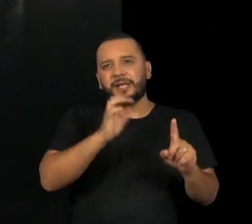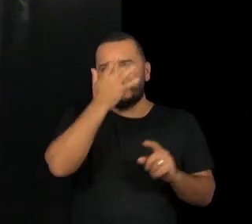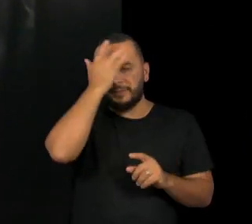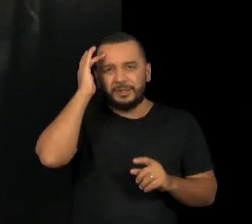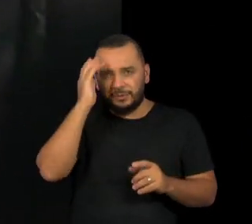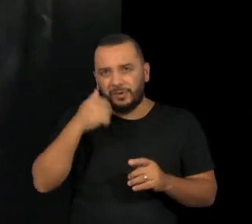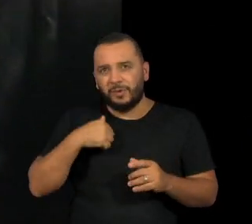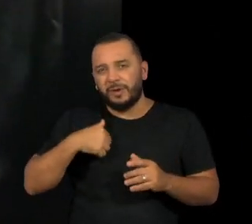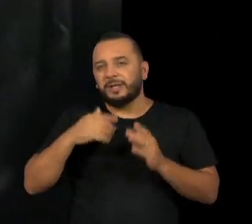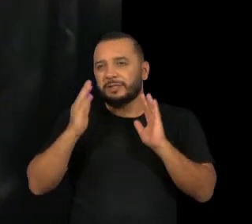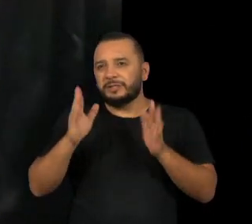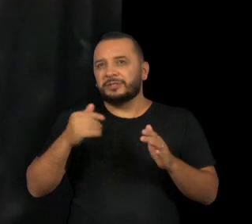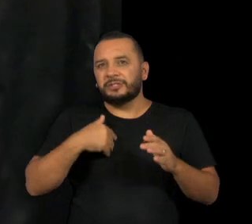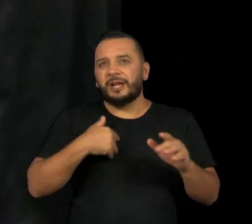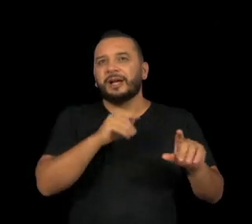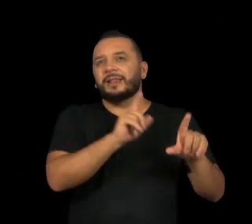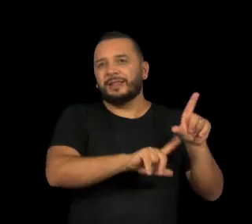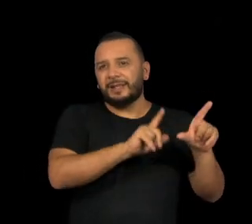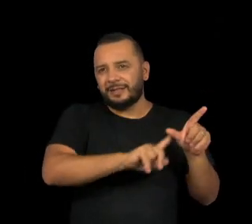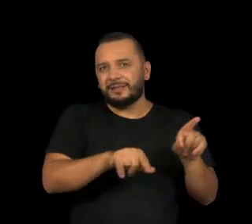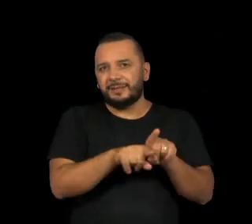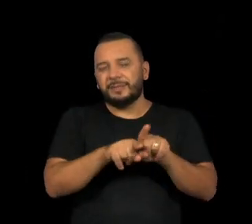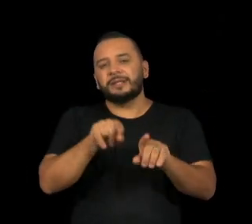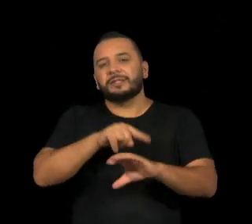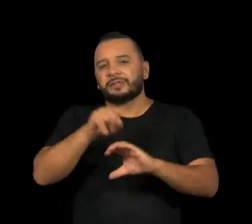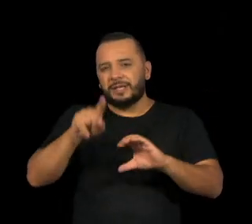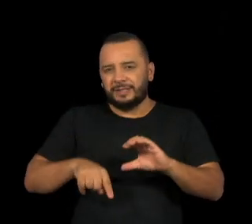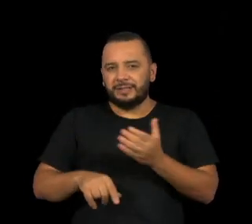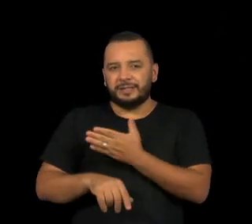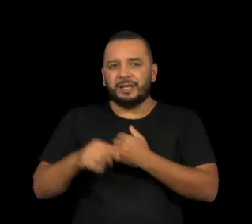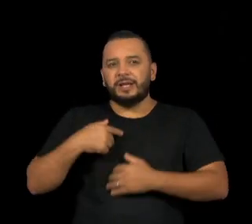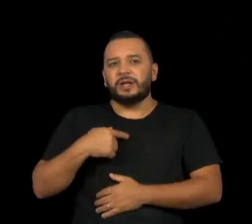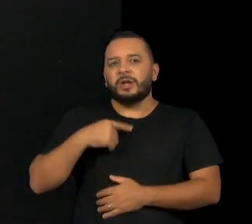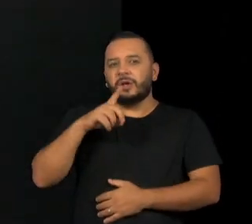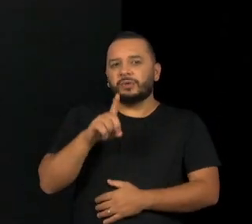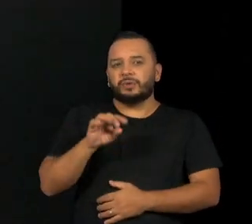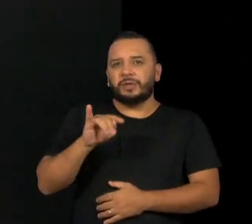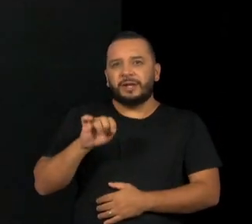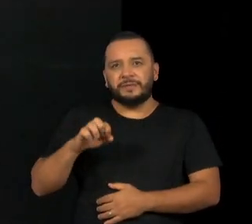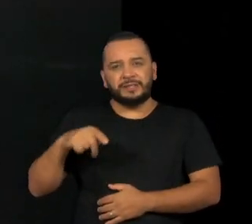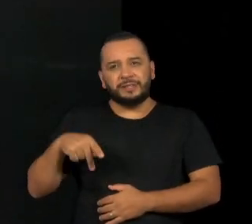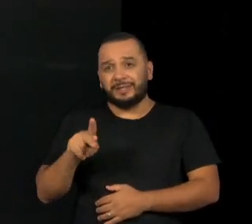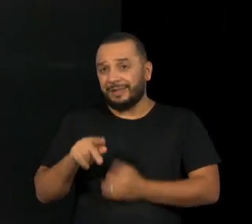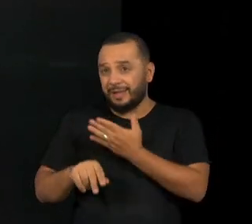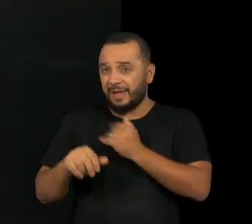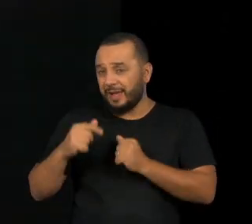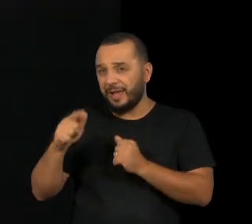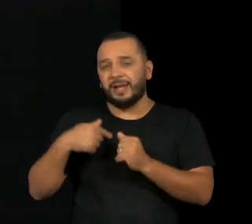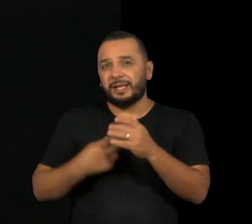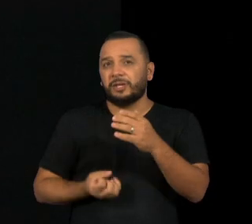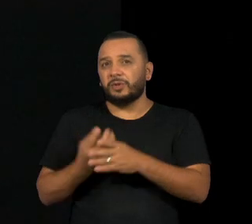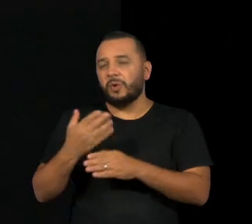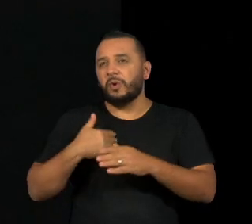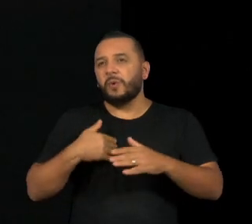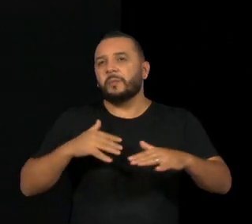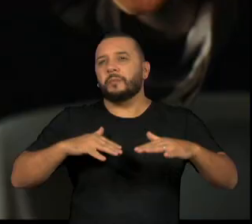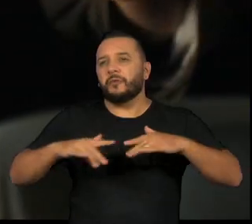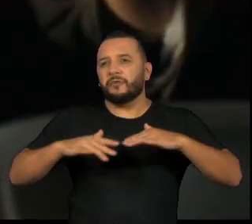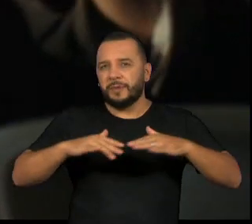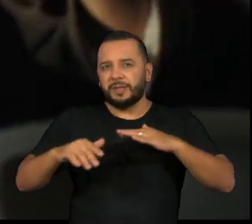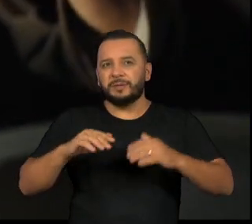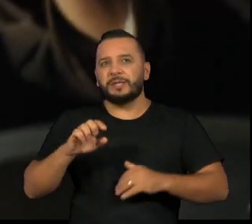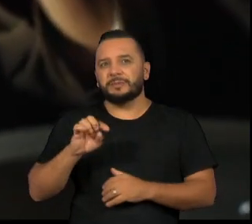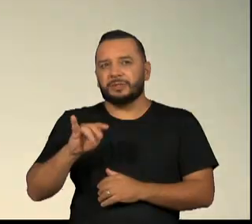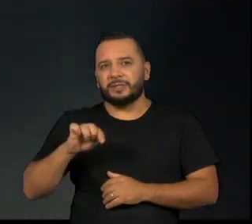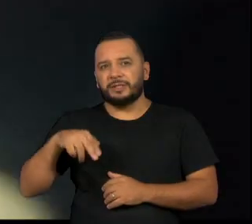letras e das ciências. Dostoiévski é considerado também o precursor de movimentos como o expressionismo, o